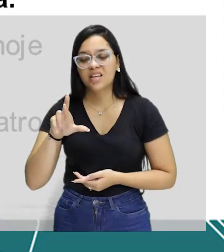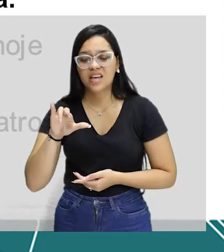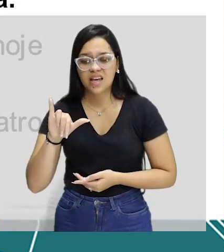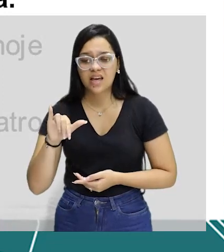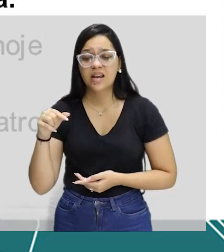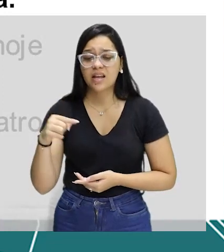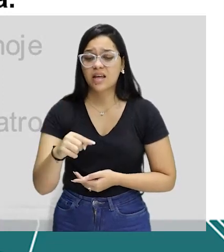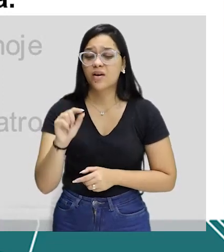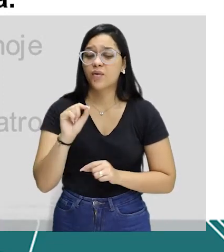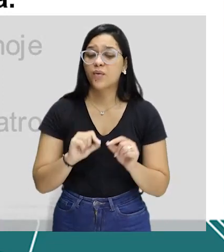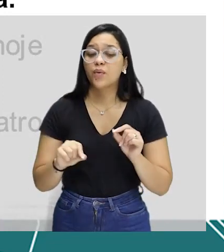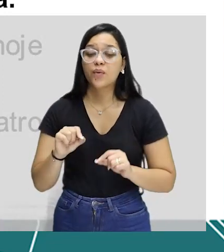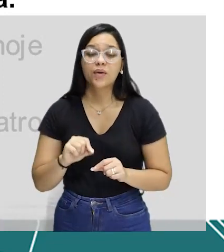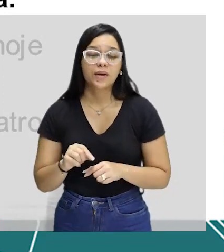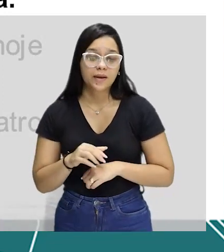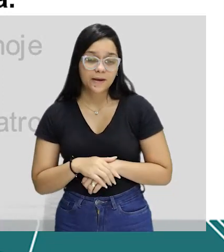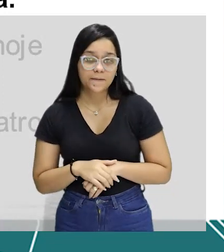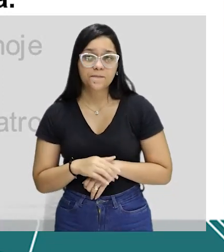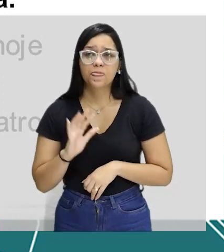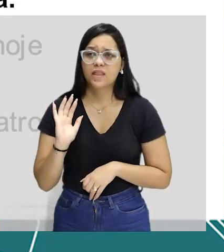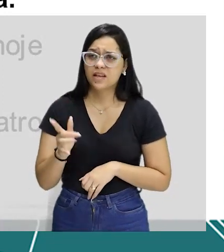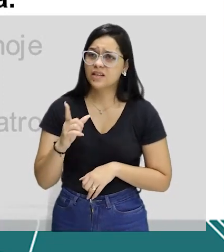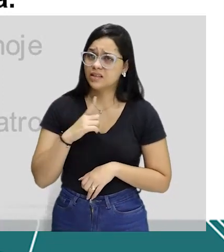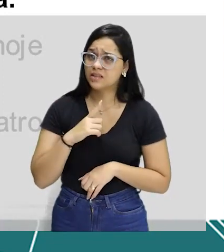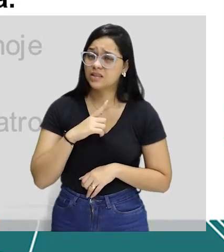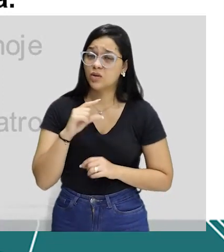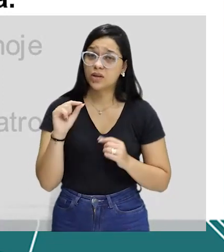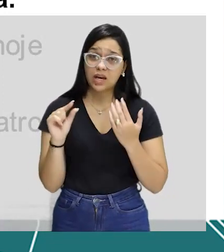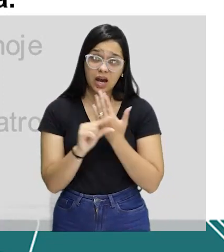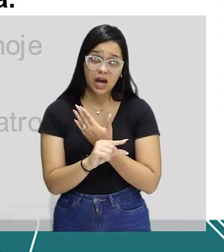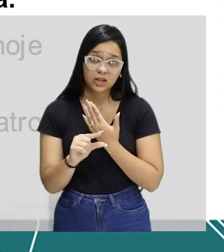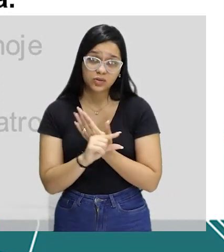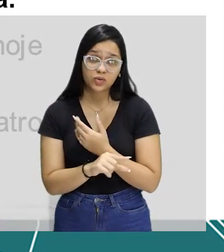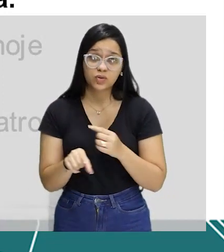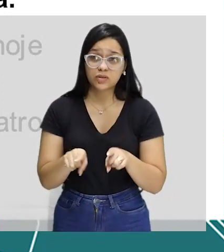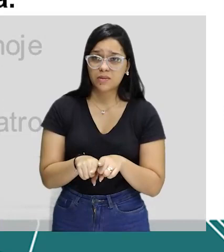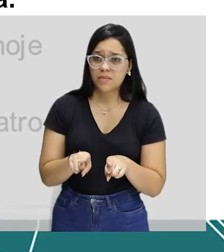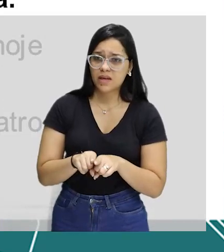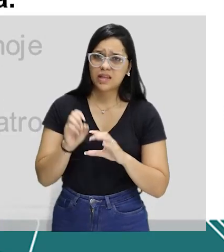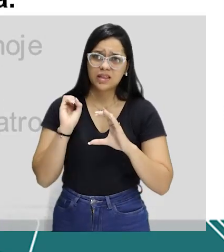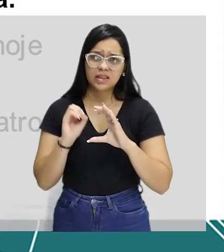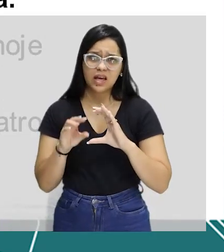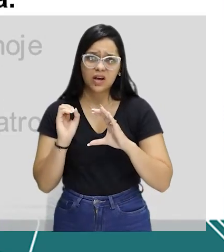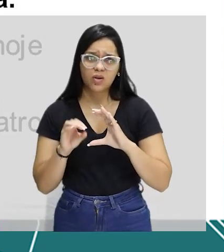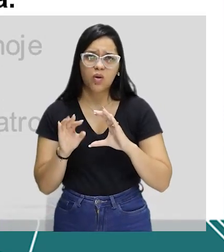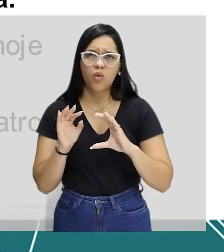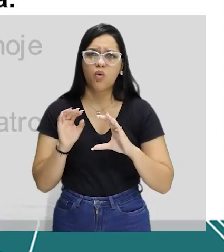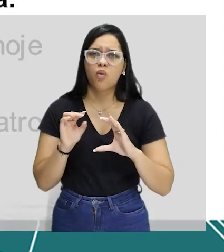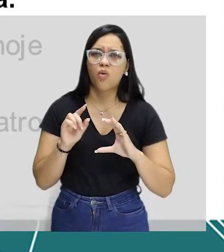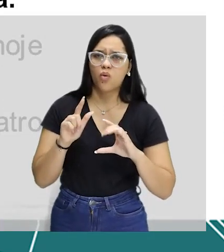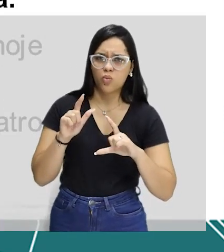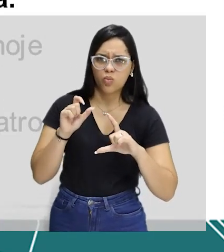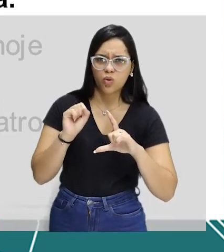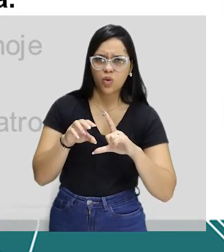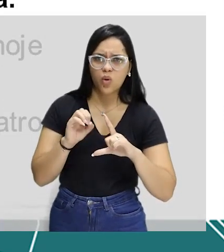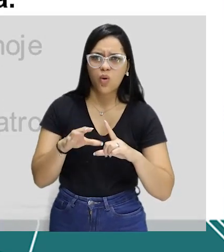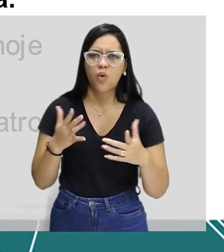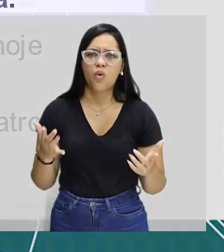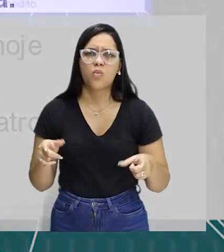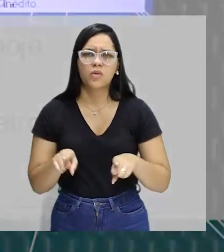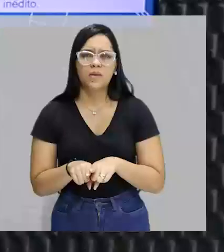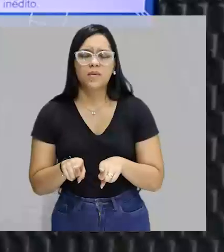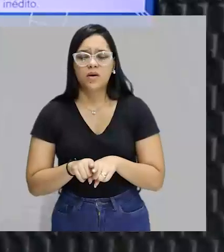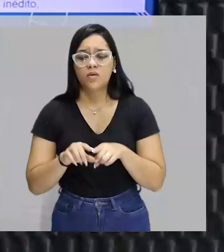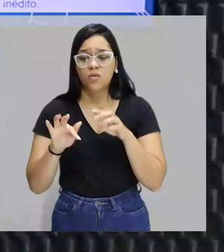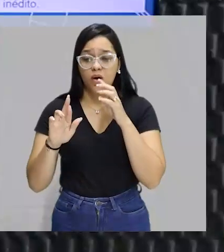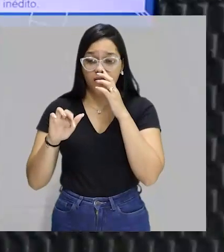Esse Gian Francesco Guarnieri, ele já foi, inclusive, ator da Globo, fez novelas, fez com a